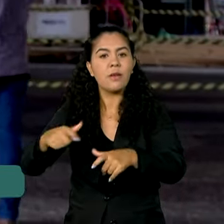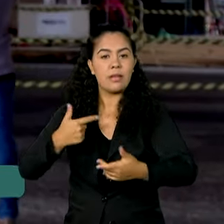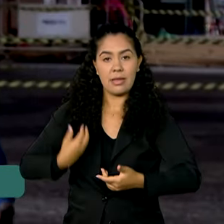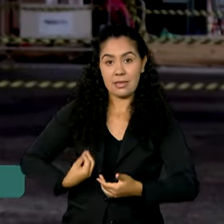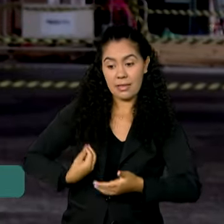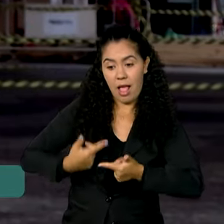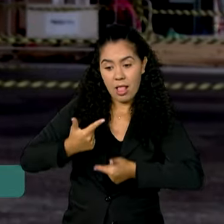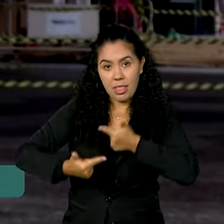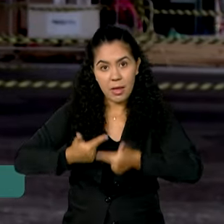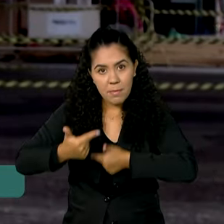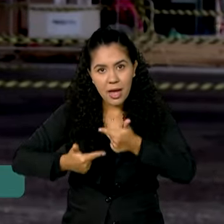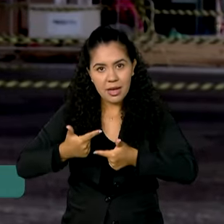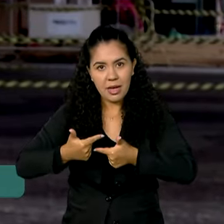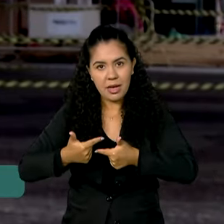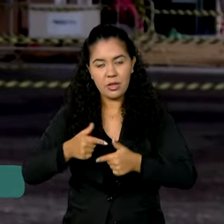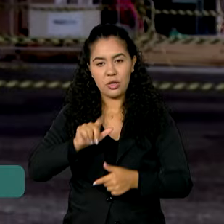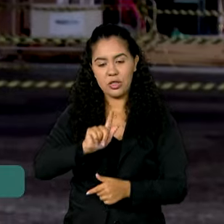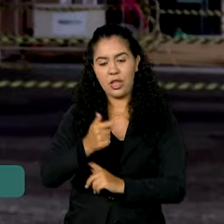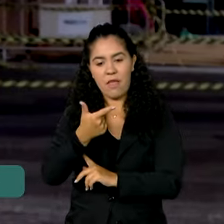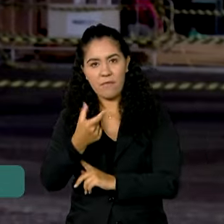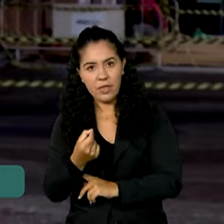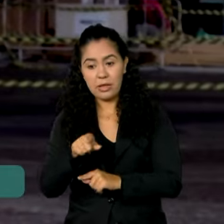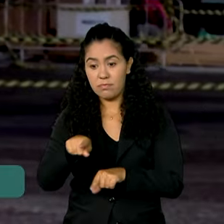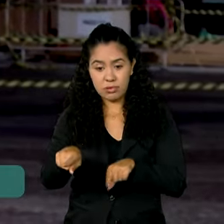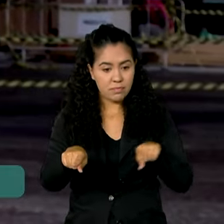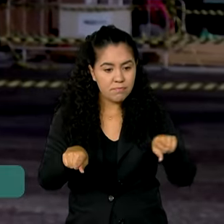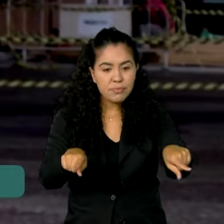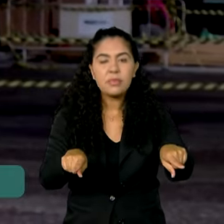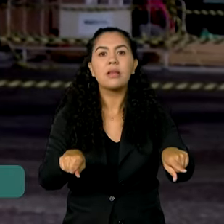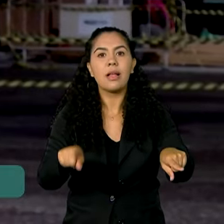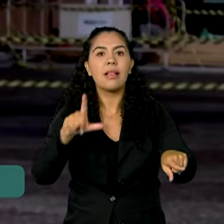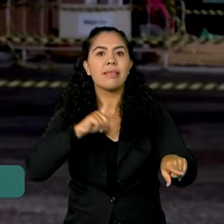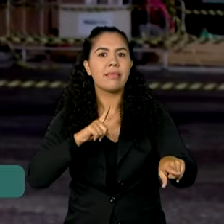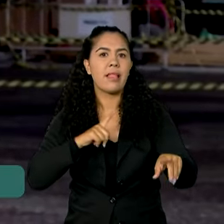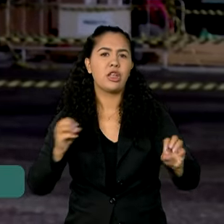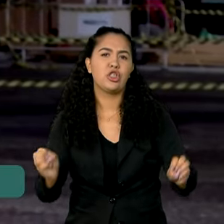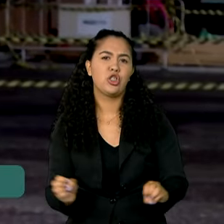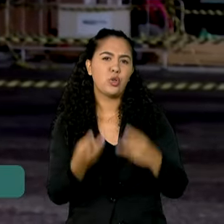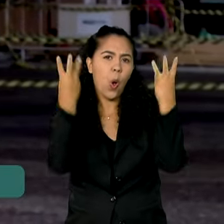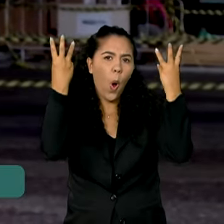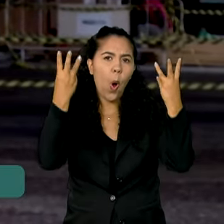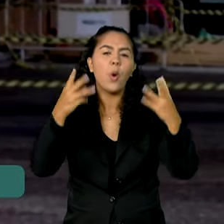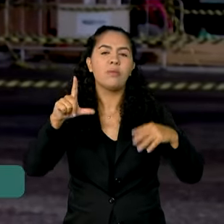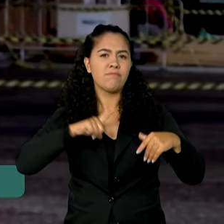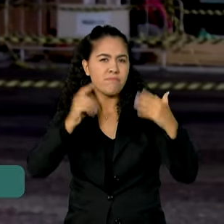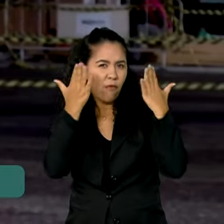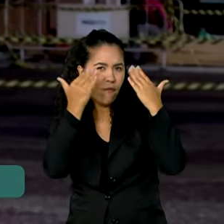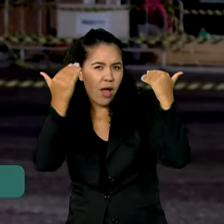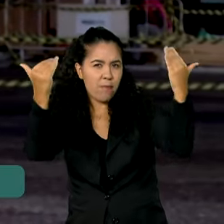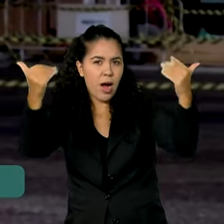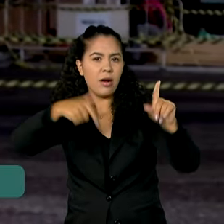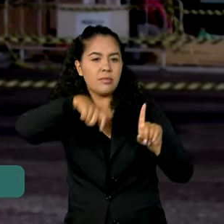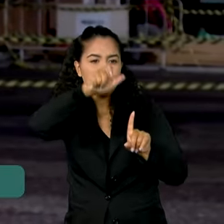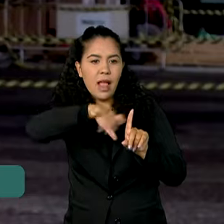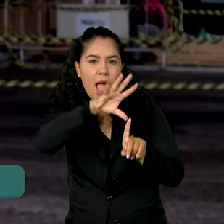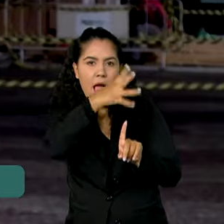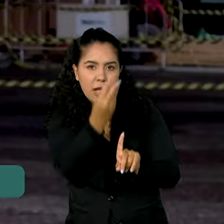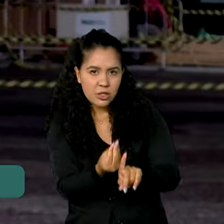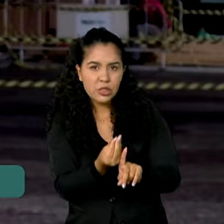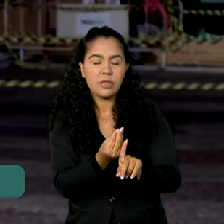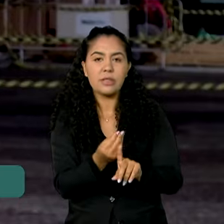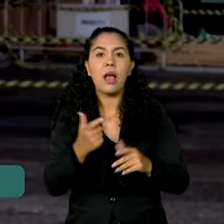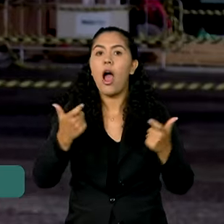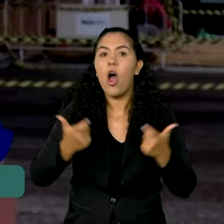trabalhando aí no G20, no Urban 20, no G20 Social, vários shows de atrações renomadas nacionais vão acontecer também ali na